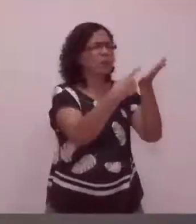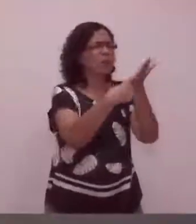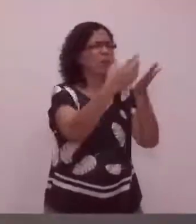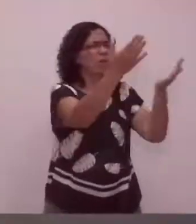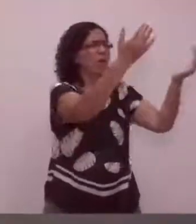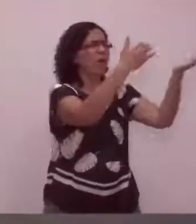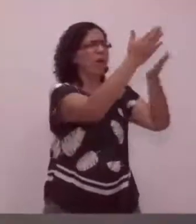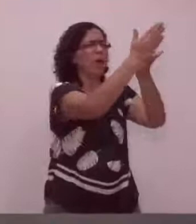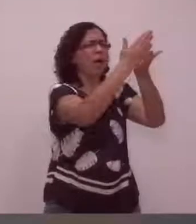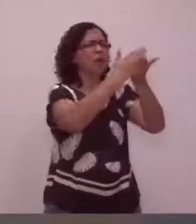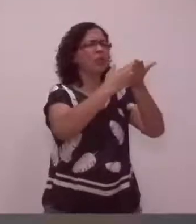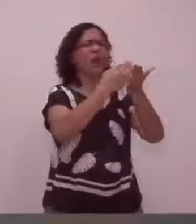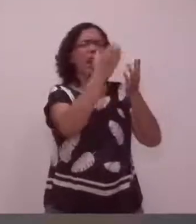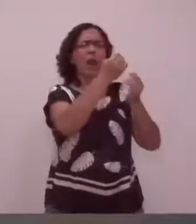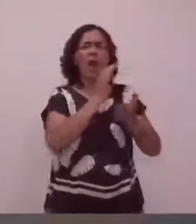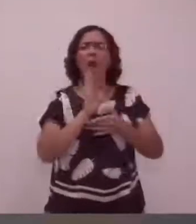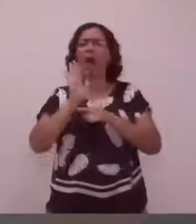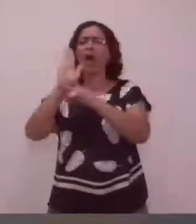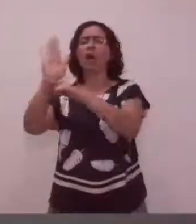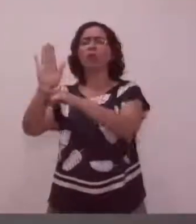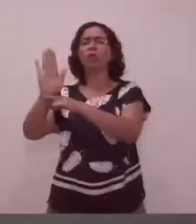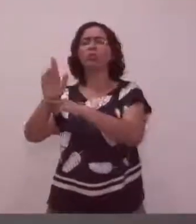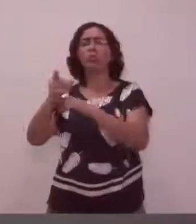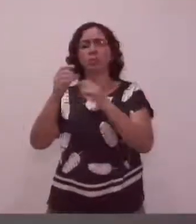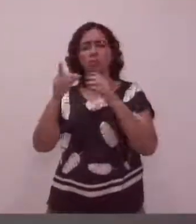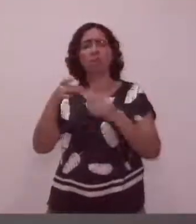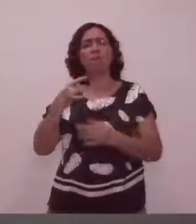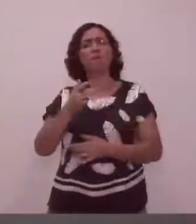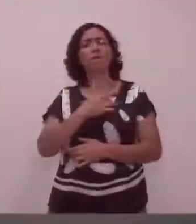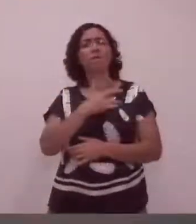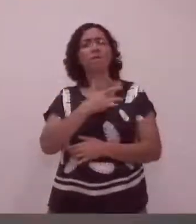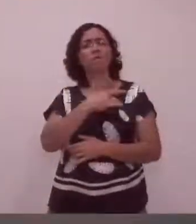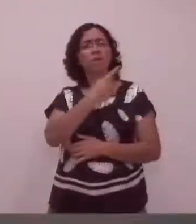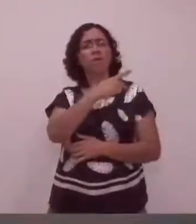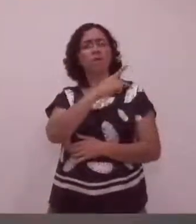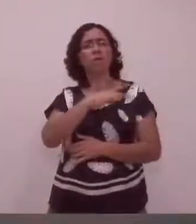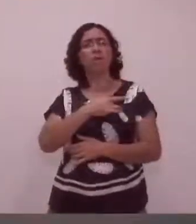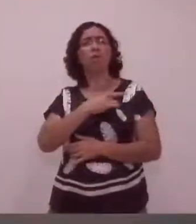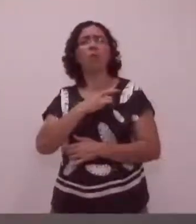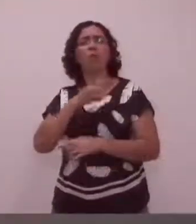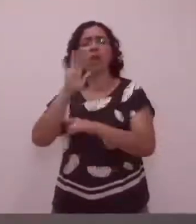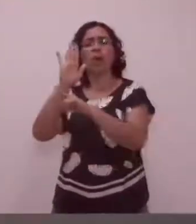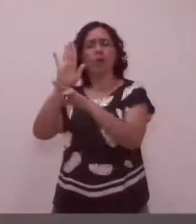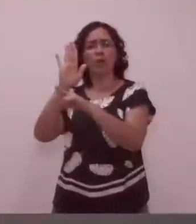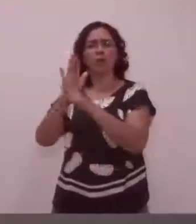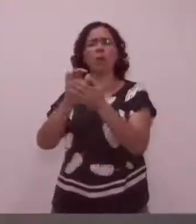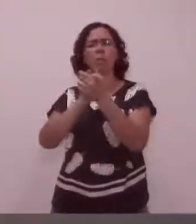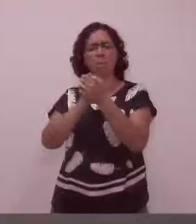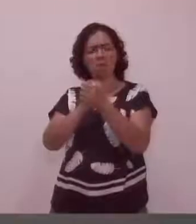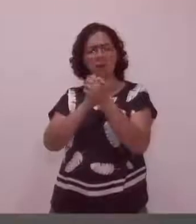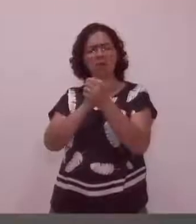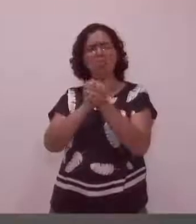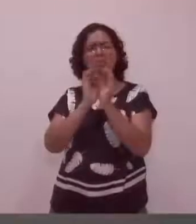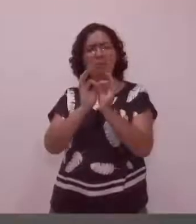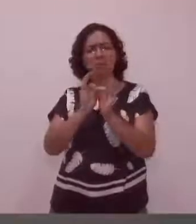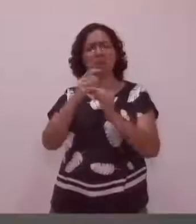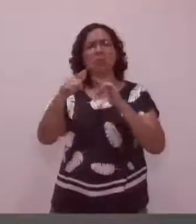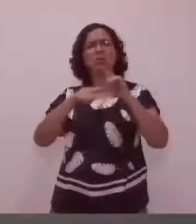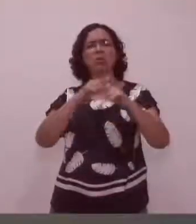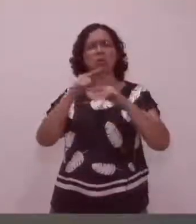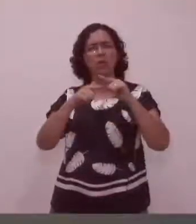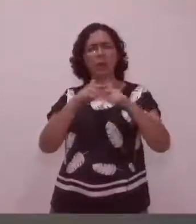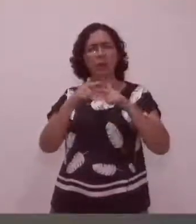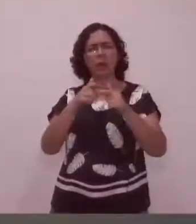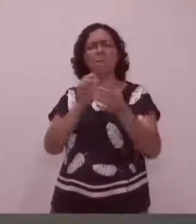eu, para se ajudar alguém, além do trabalho voluntário que ele faz também no Lar da Caridade. Parabéns, parabéns pelo teu trabalho,